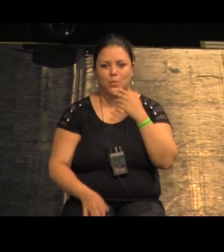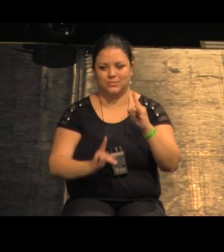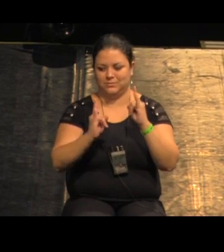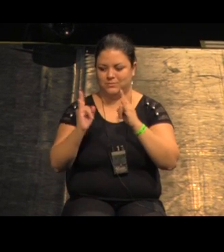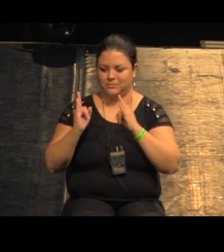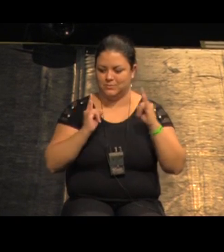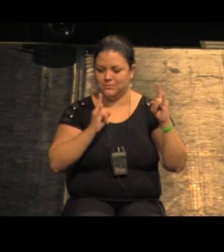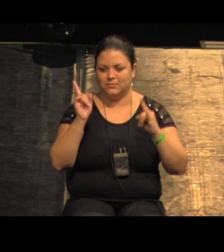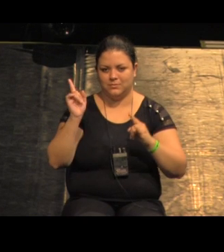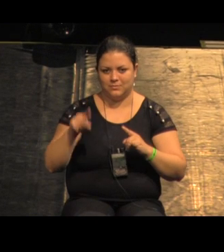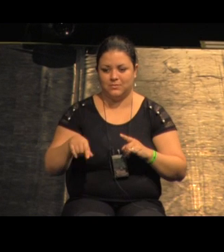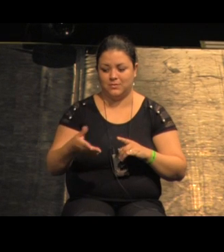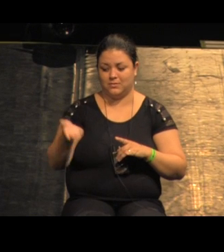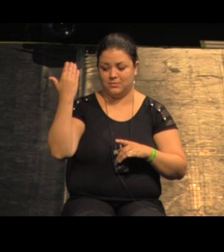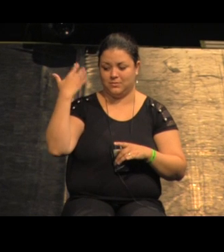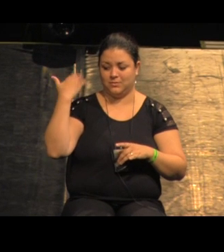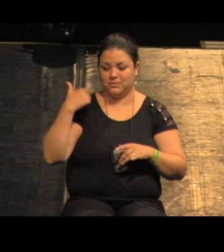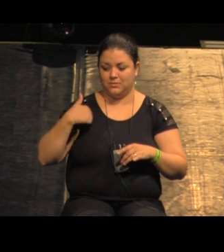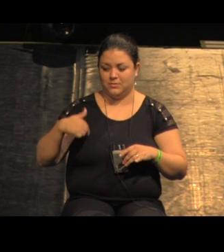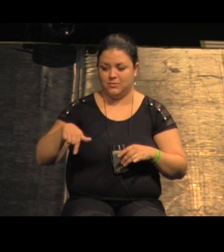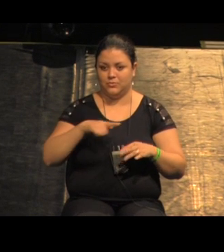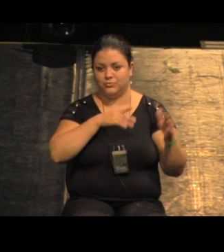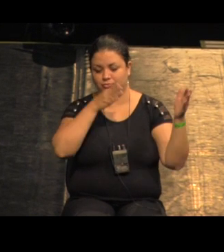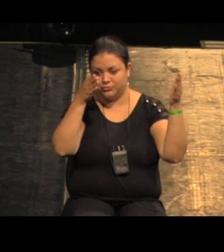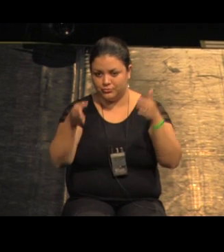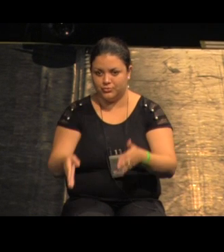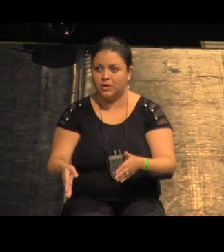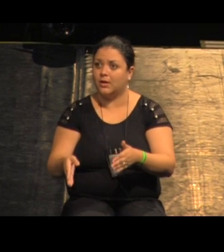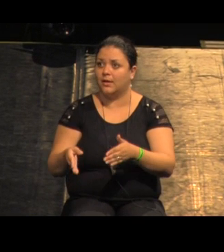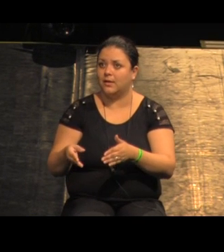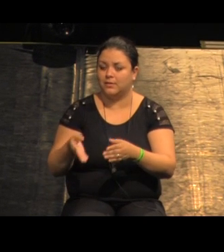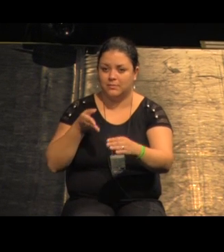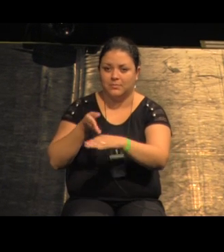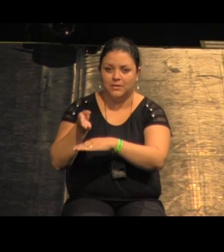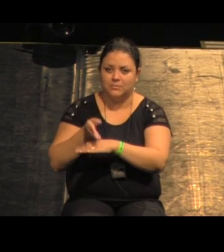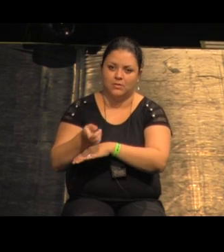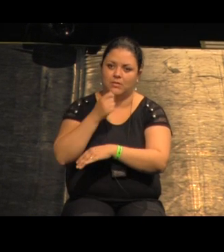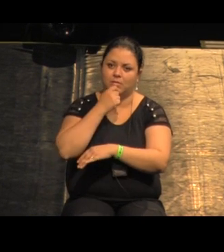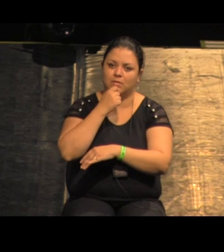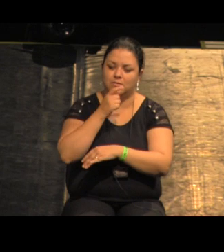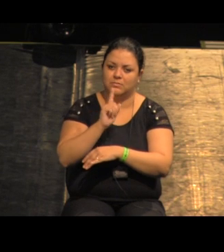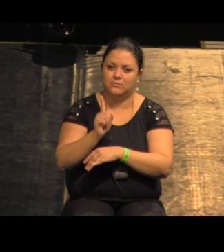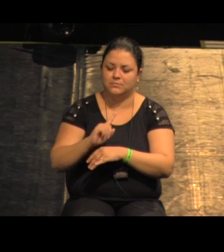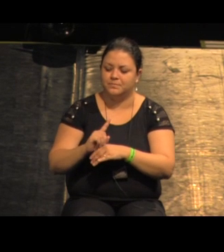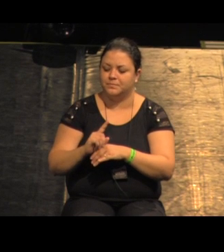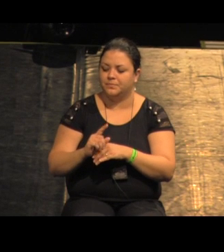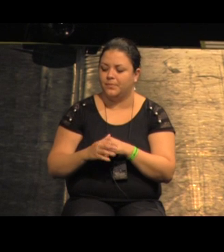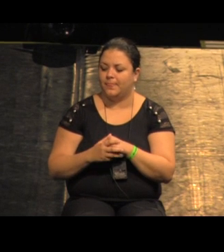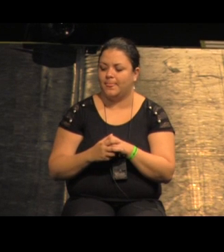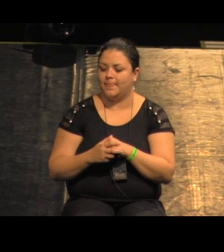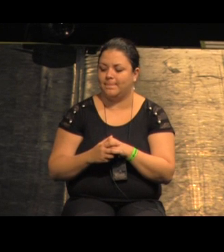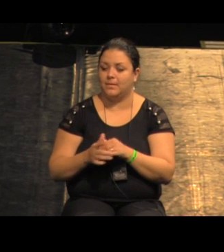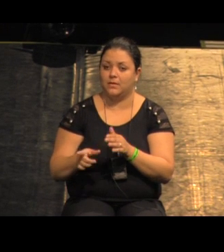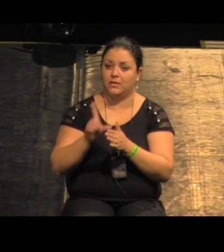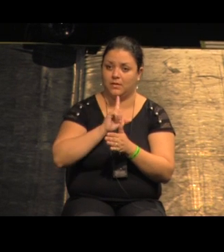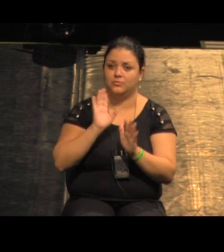antes de nós chegarmos essa é a foto do momento em que nós somos chamados para participar da solução dessa questão já